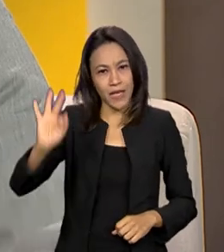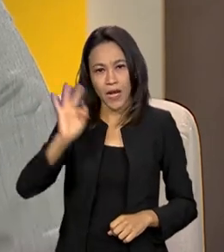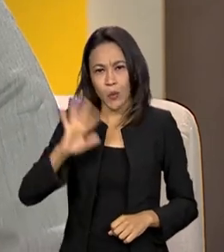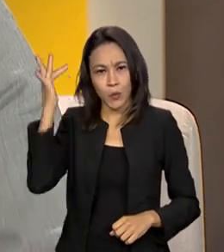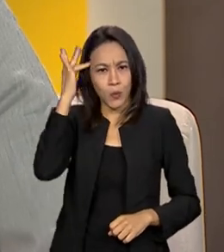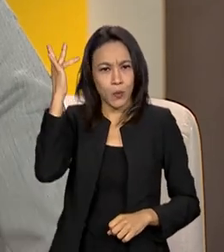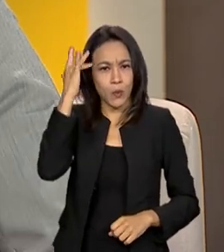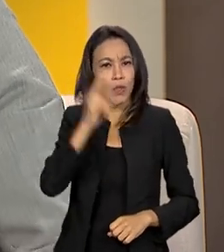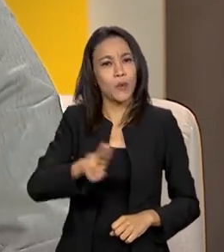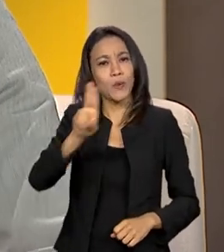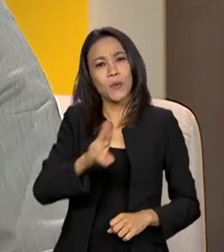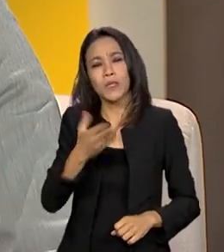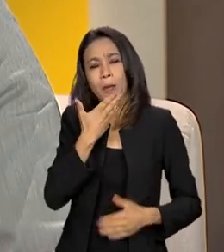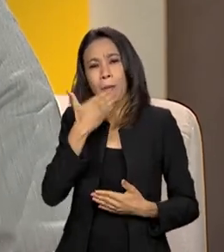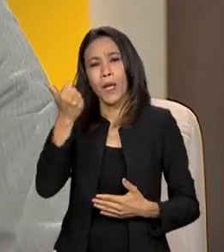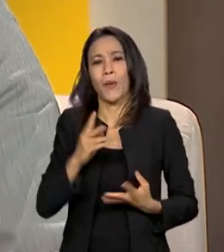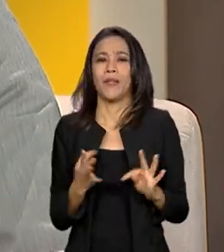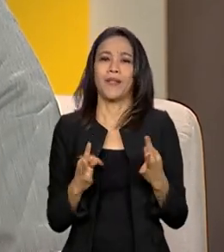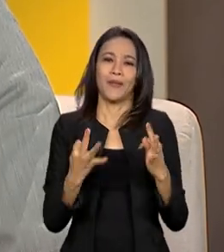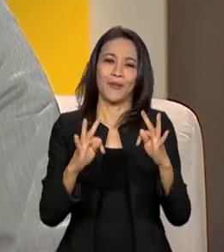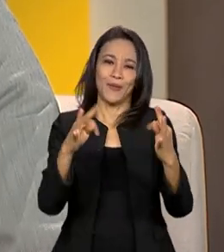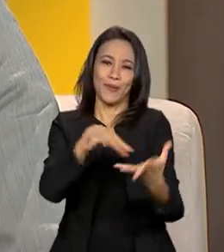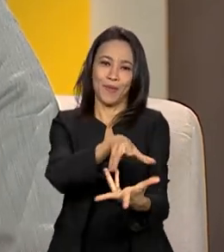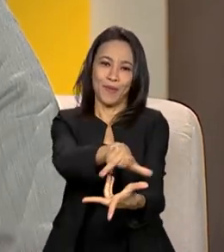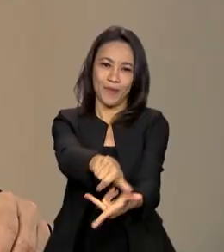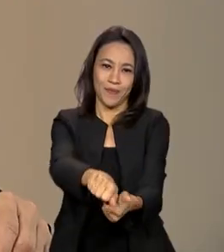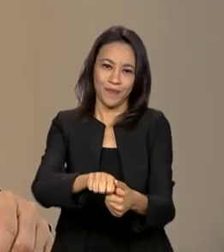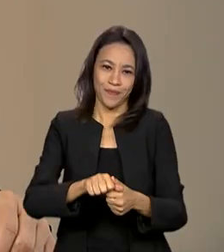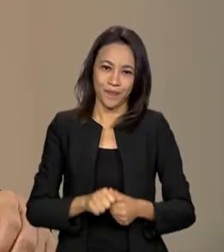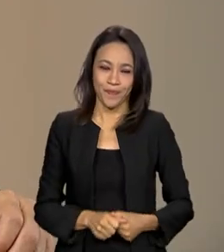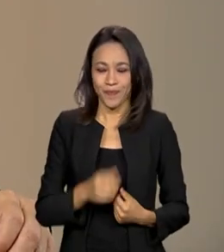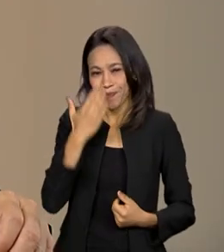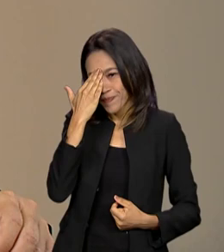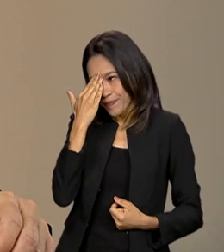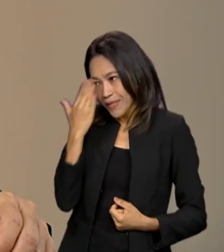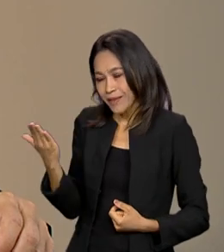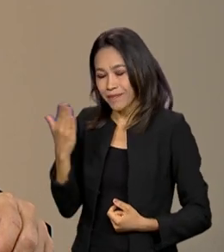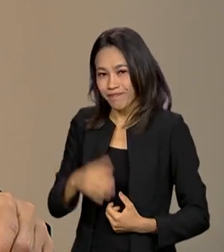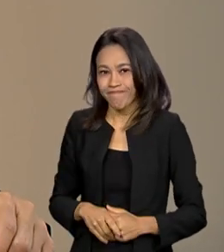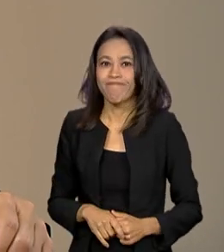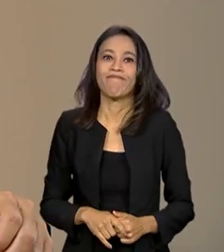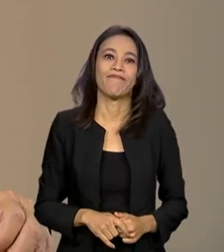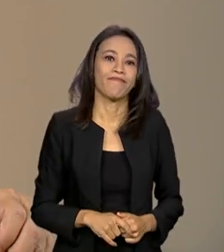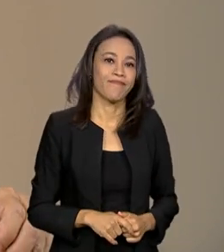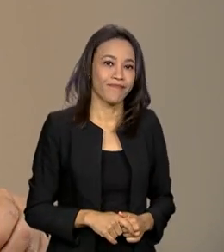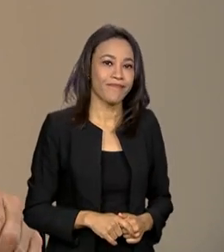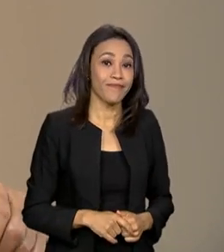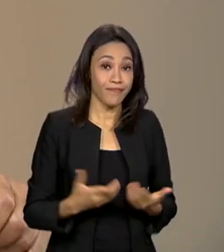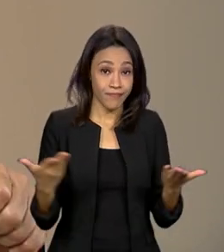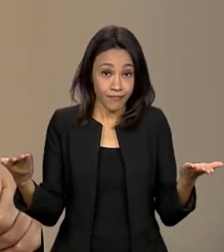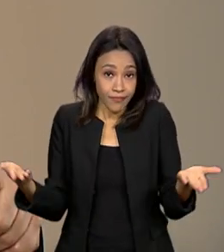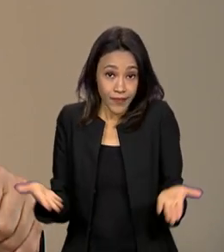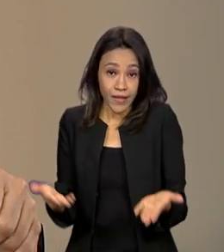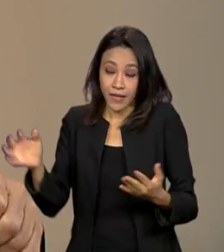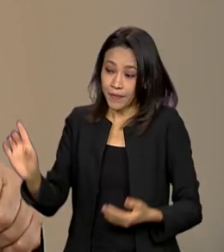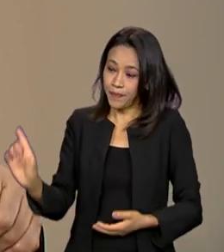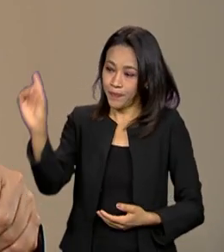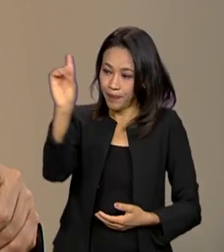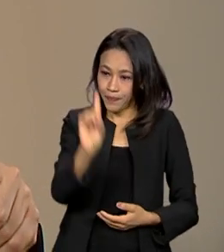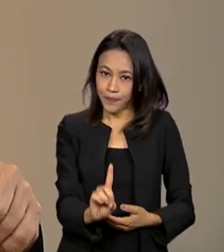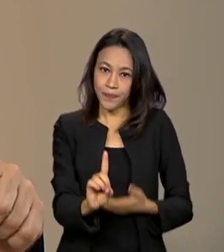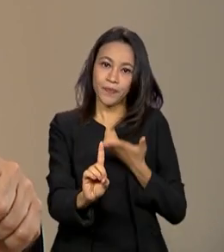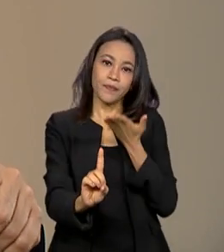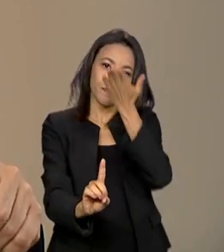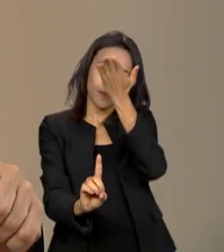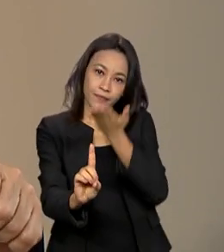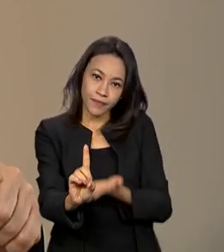modernos do mundo e que utiliza melhor a tecnologia no mundo. Obrigado, secretário. Obrigado. O Brasil em Pauta recebeu, nesta edição,